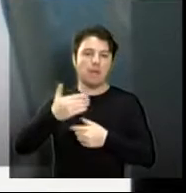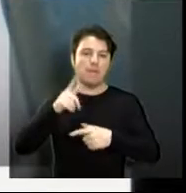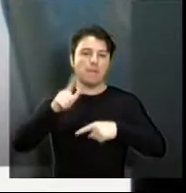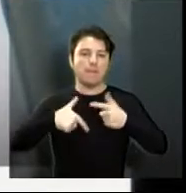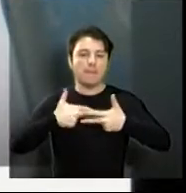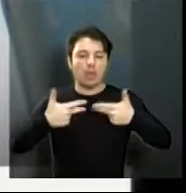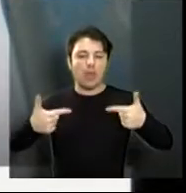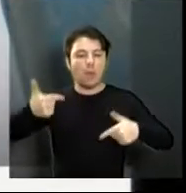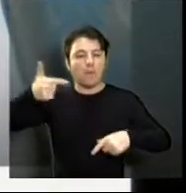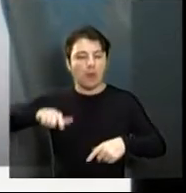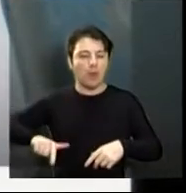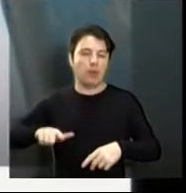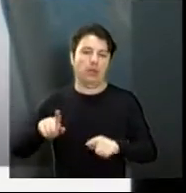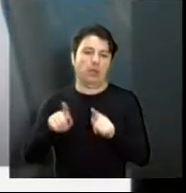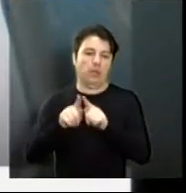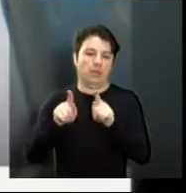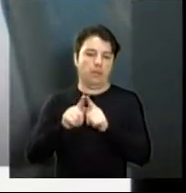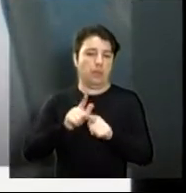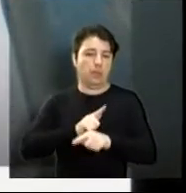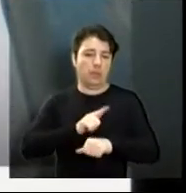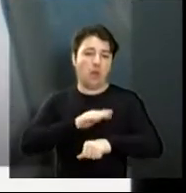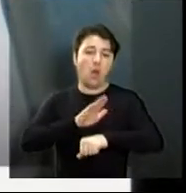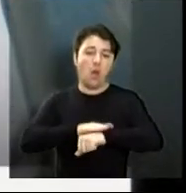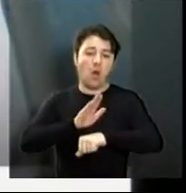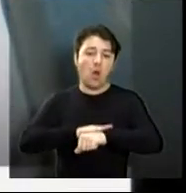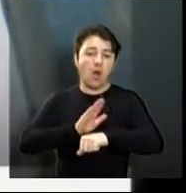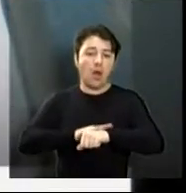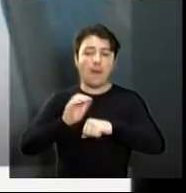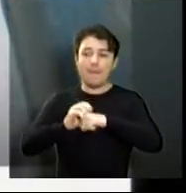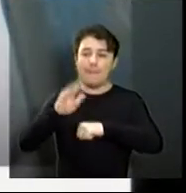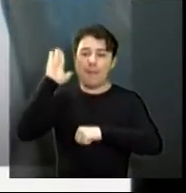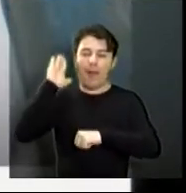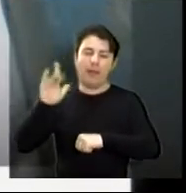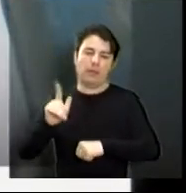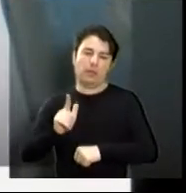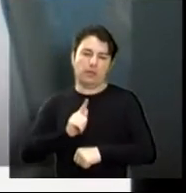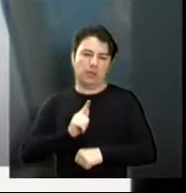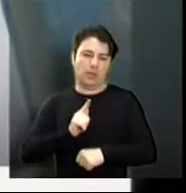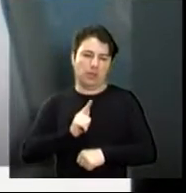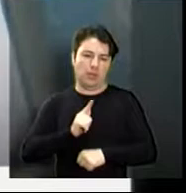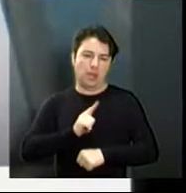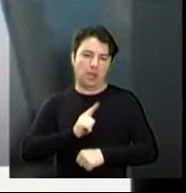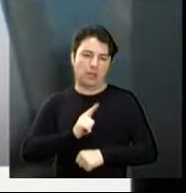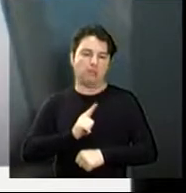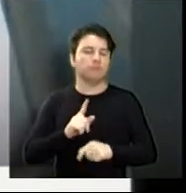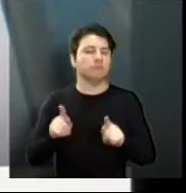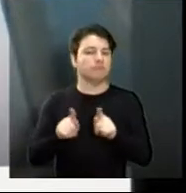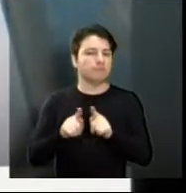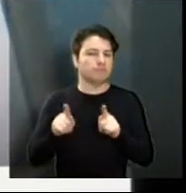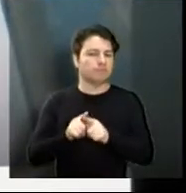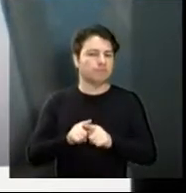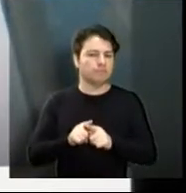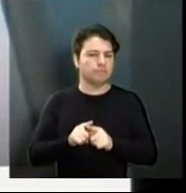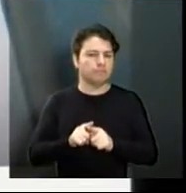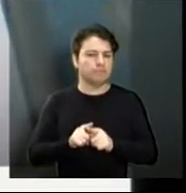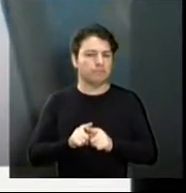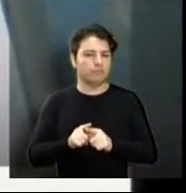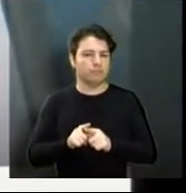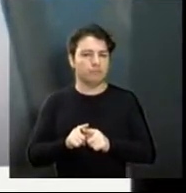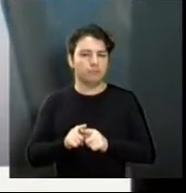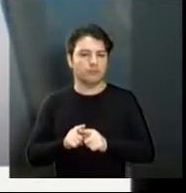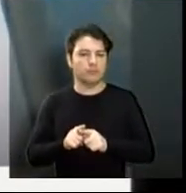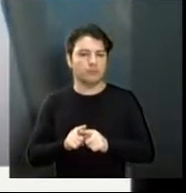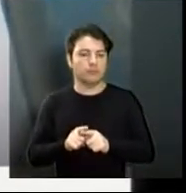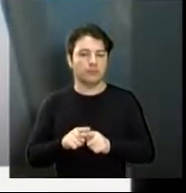as aulas, abrir mais horários para diminuir o número de alunos por aula e também pediram um